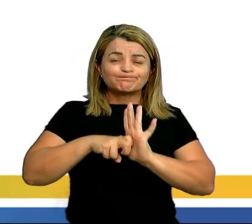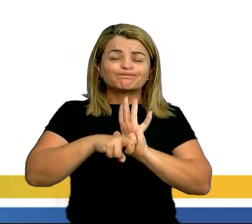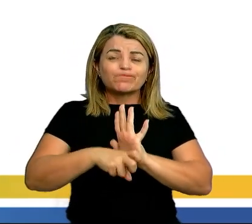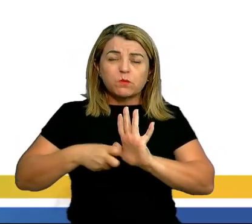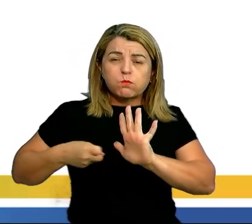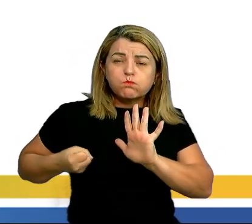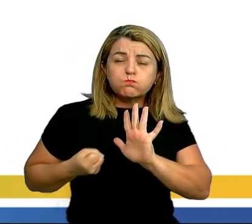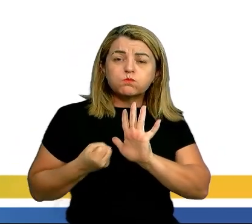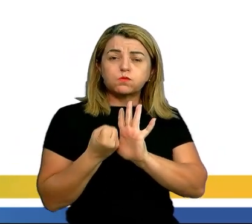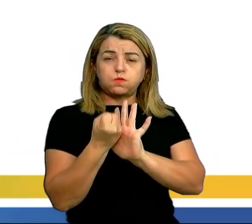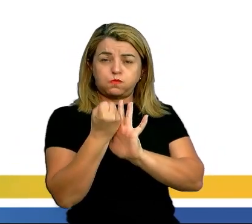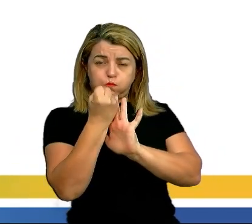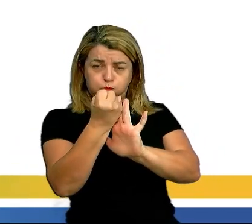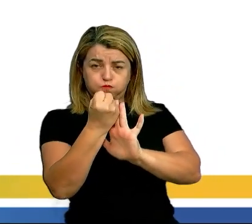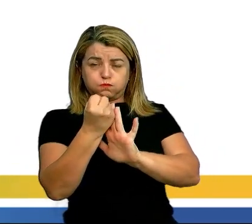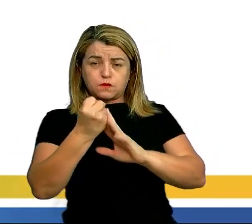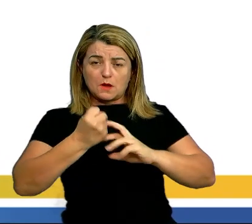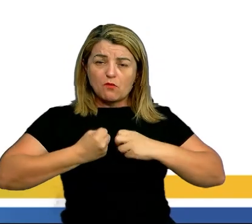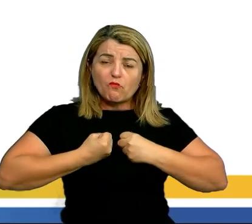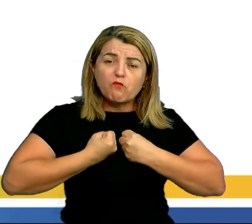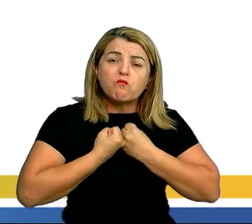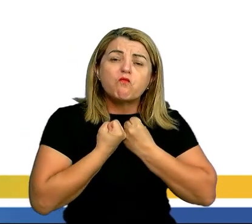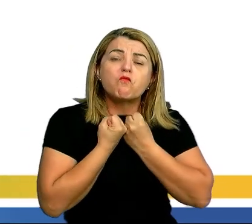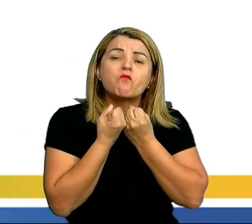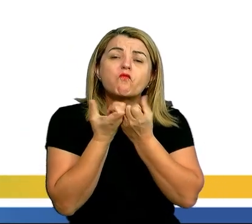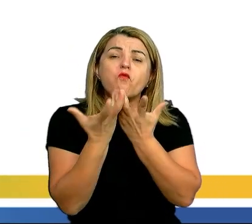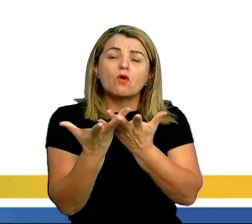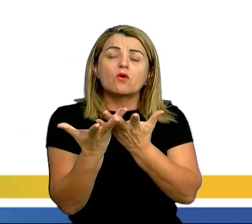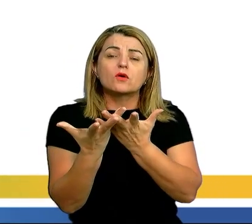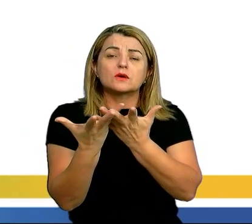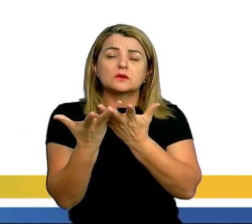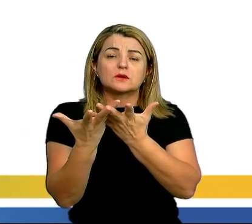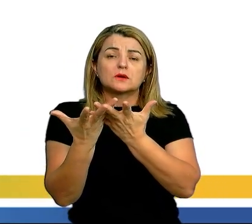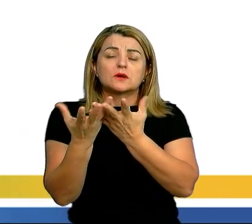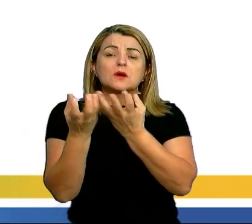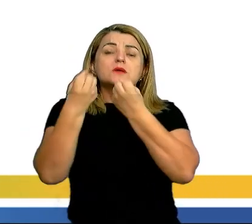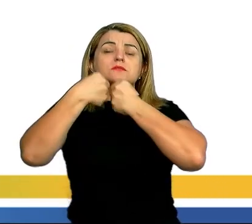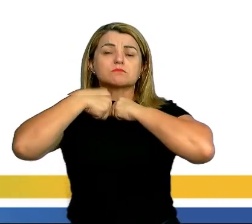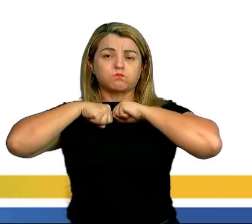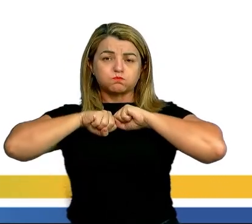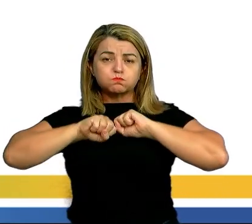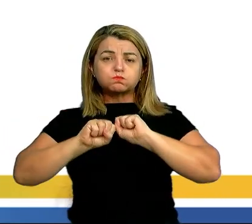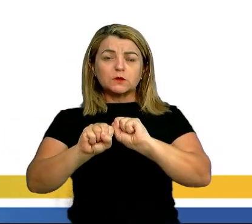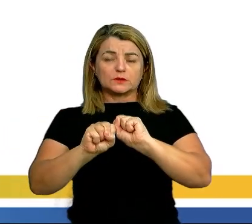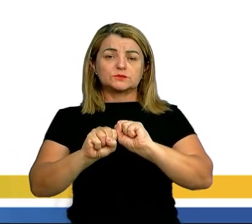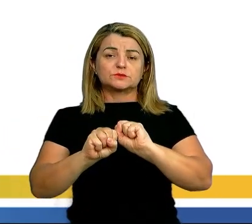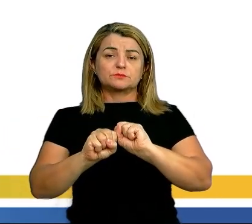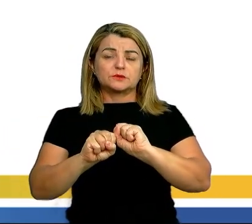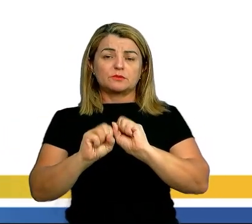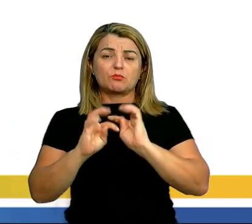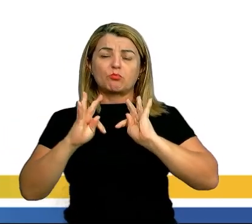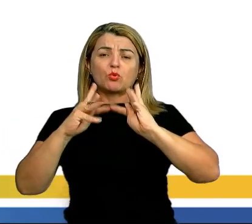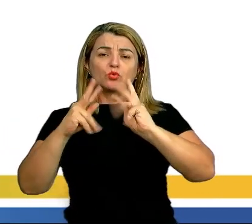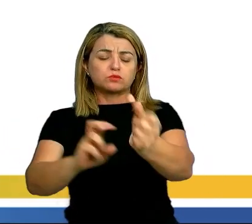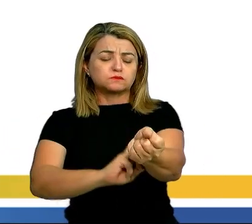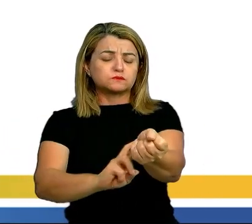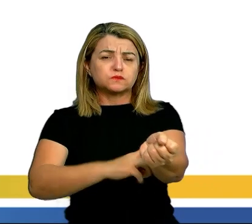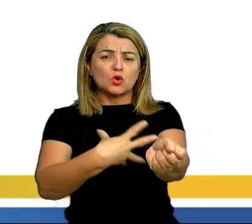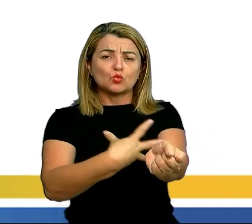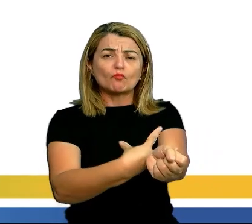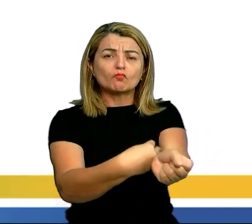Em fúria, fora e dentro de mim. Por todos os meus nervos dissecados,